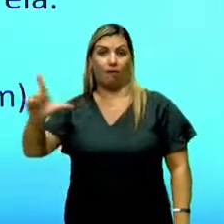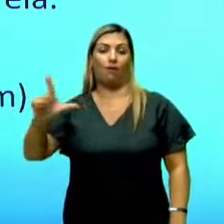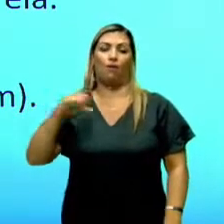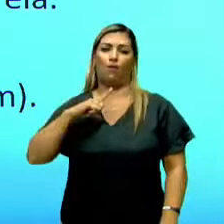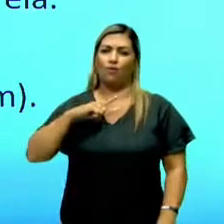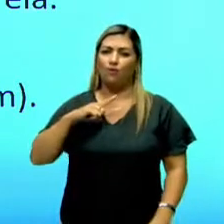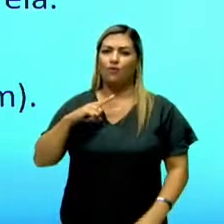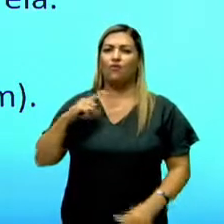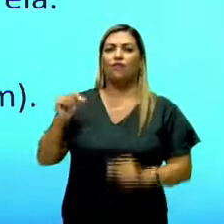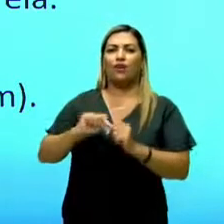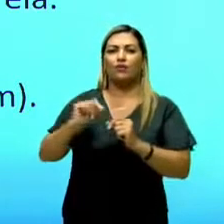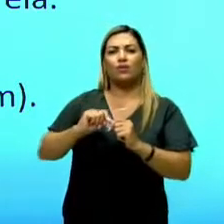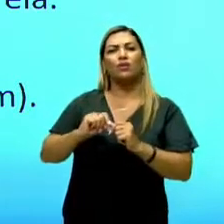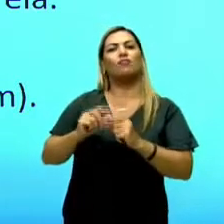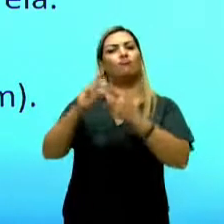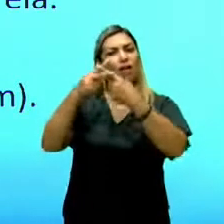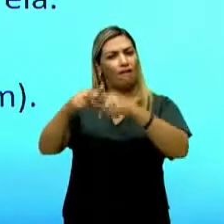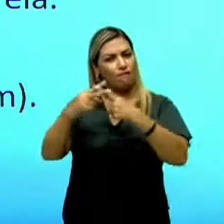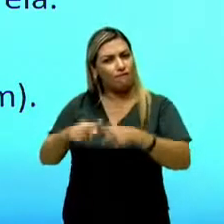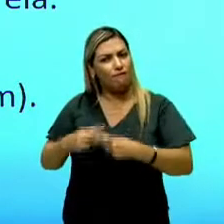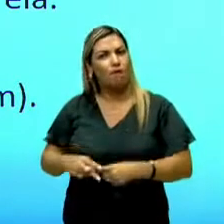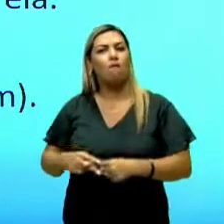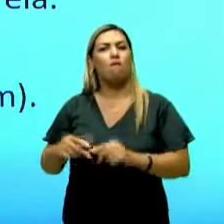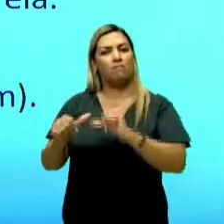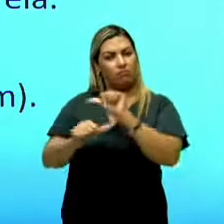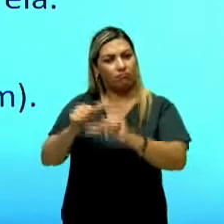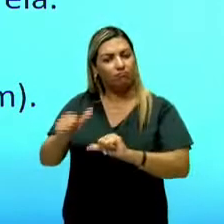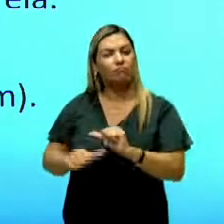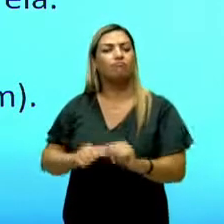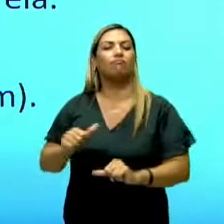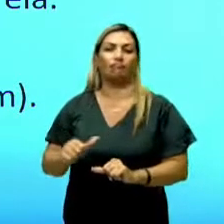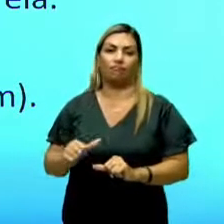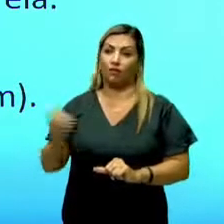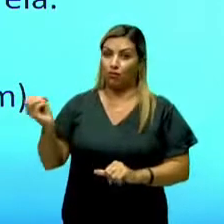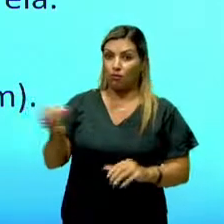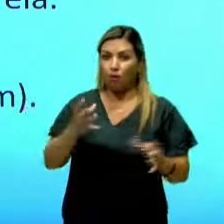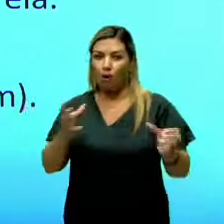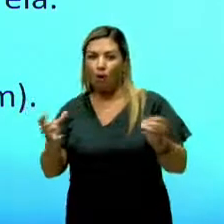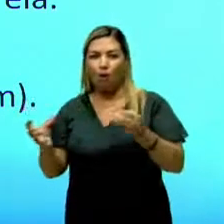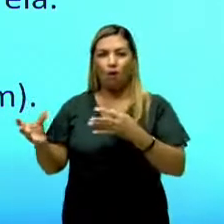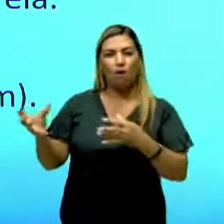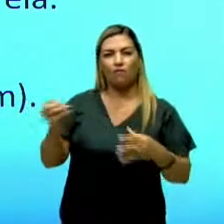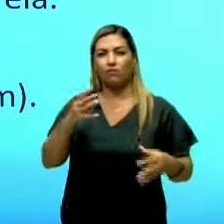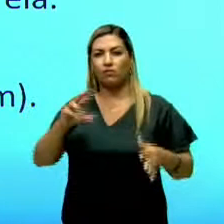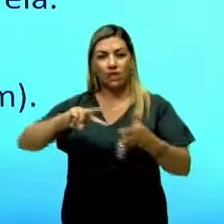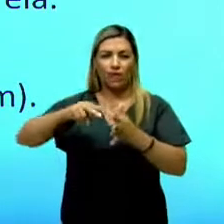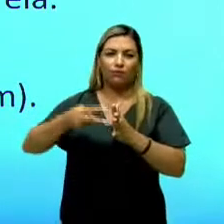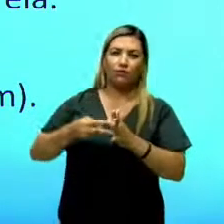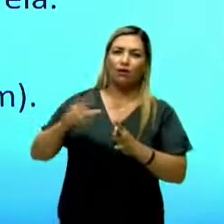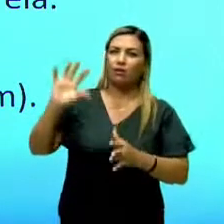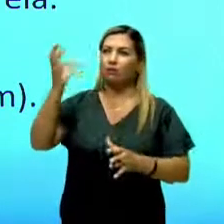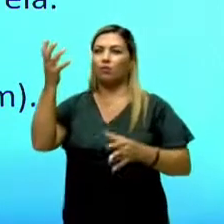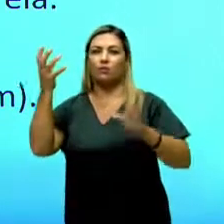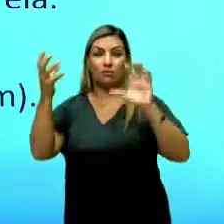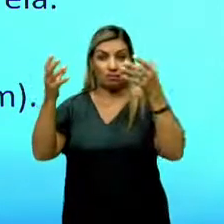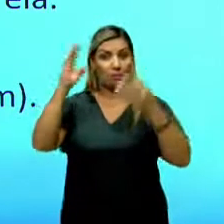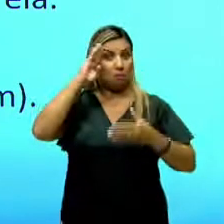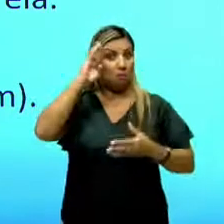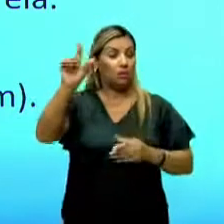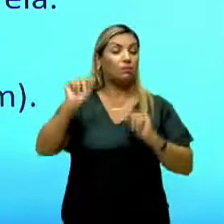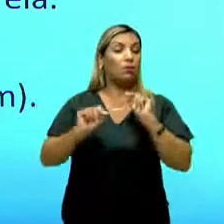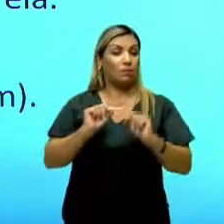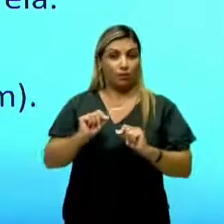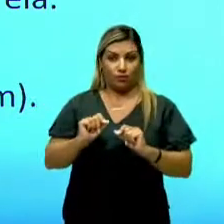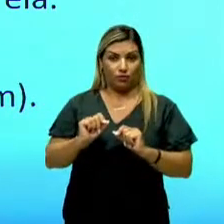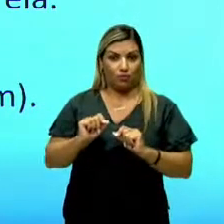gerar reformas que são muito importantes e que vão dar novos ares a tudo que está acontecendo, principalmente